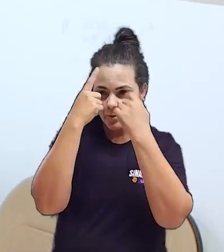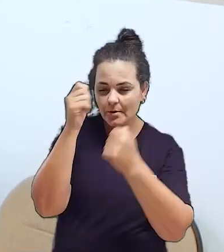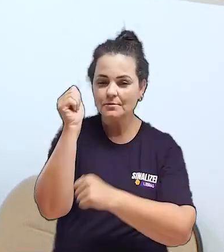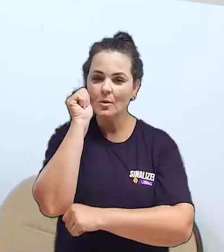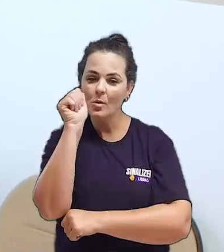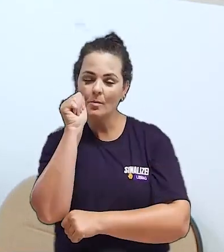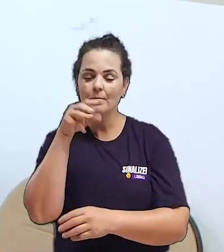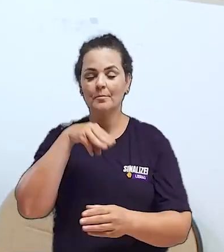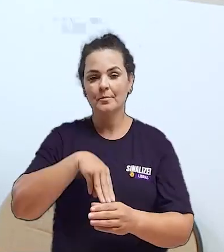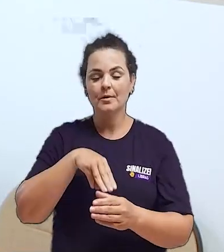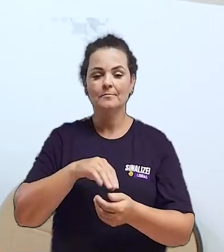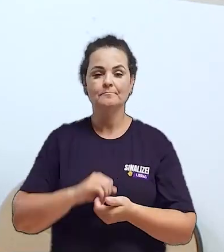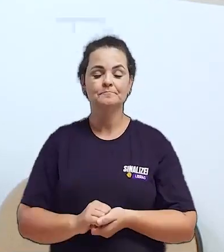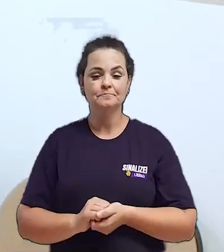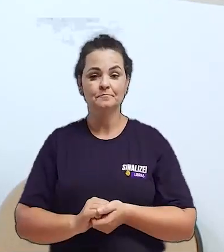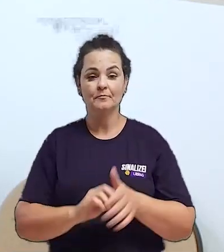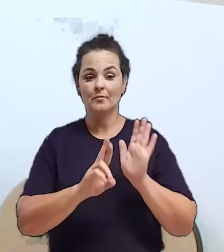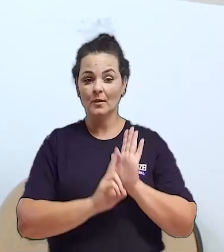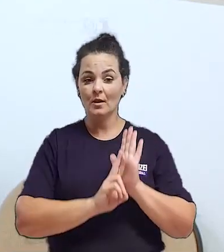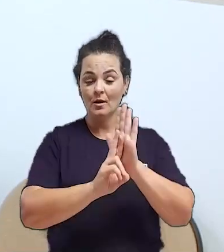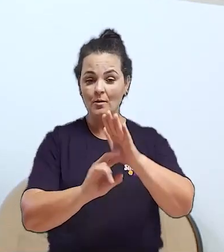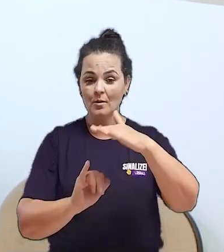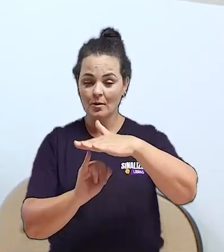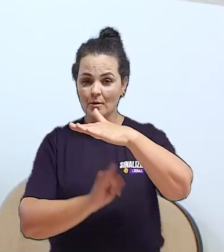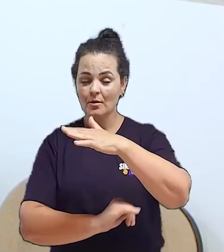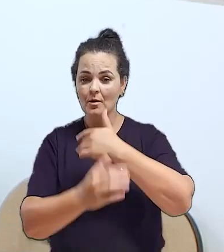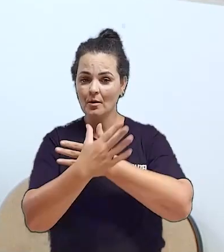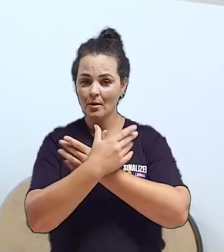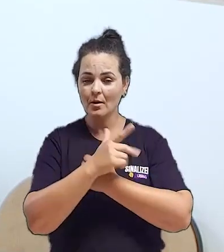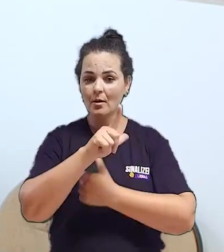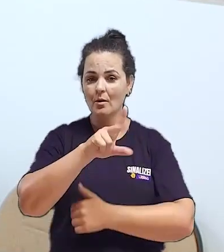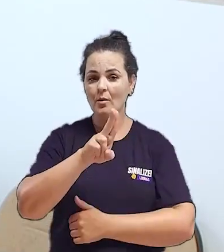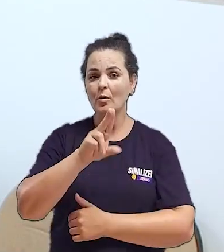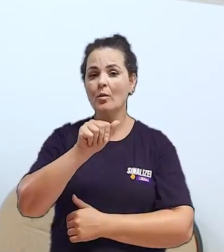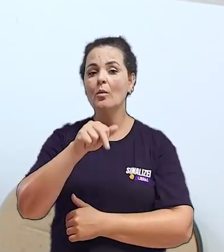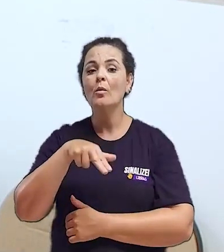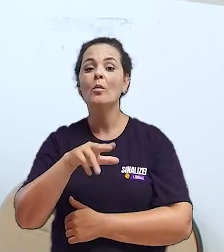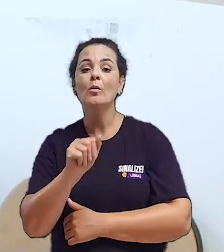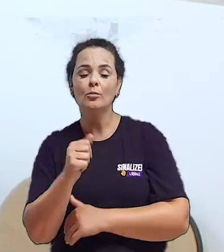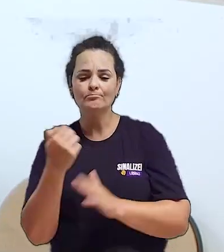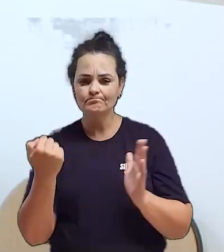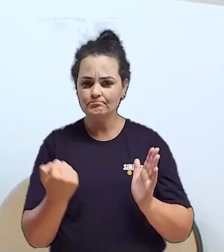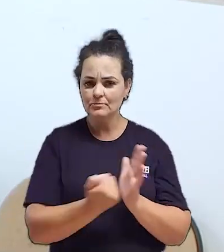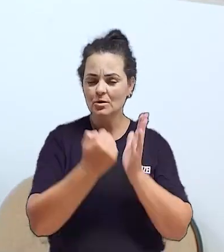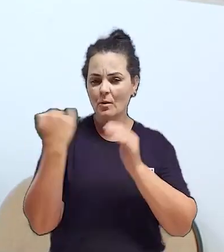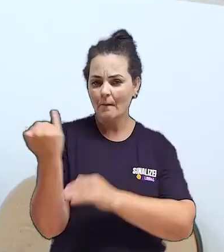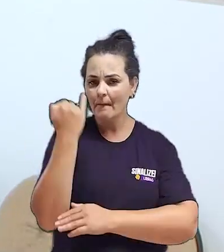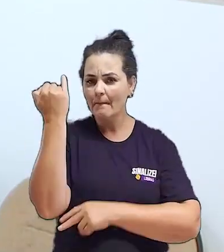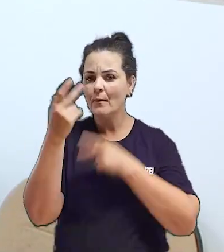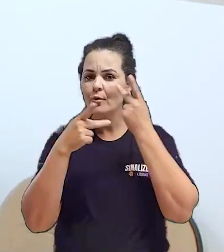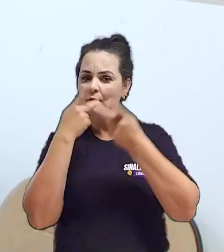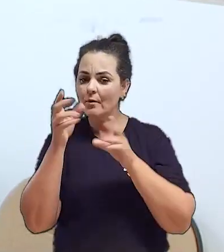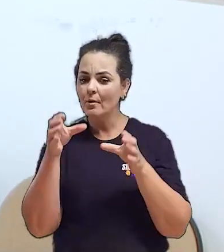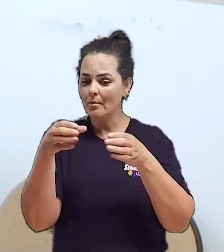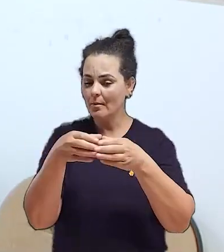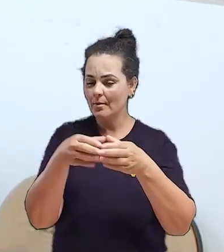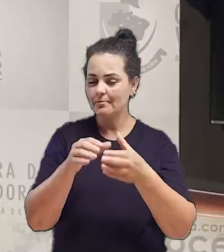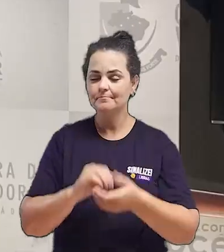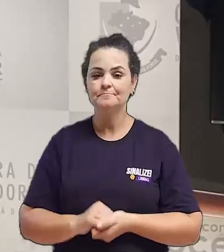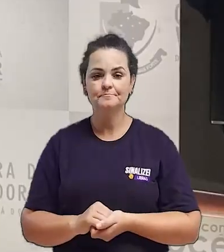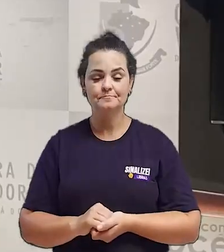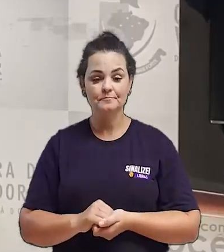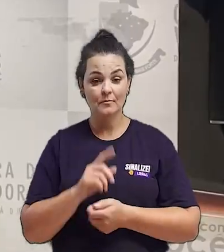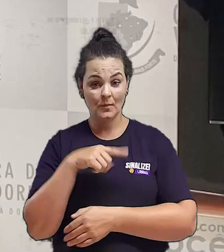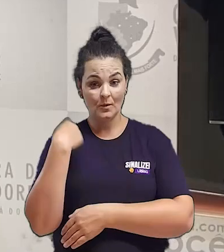mulher no município. A representante do Instituto Borboletas, Luana Casanova, destacou a importância da comissão.